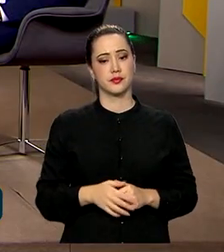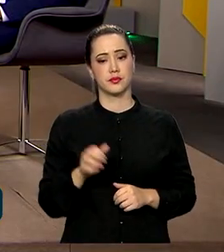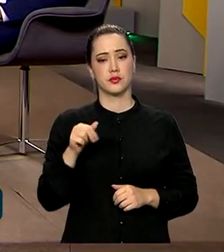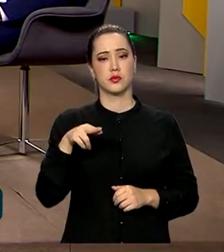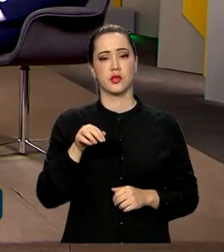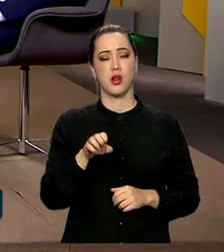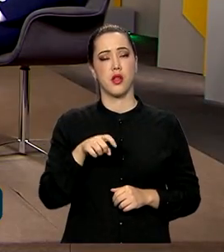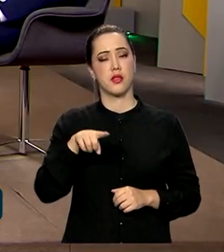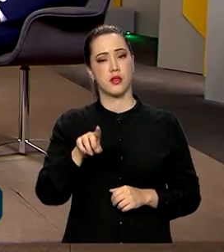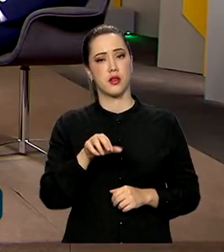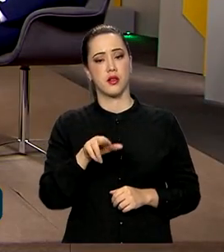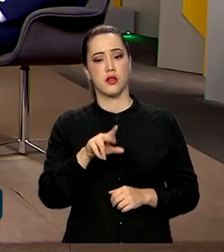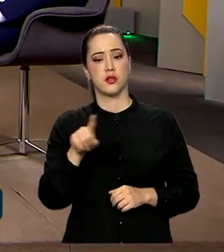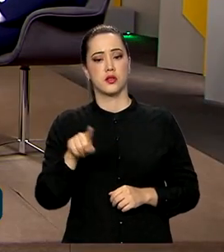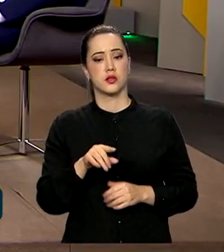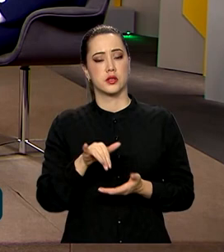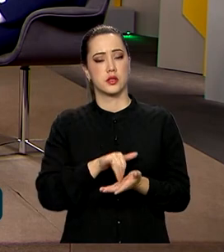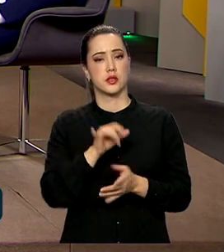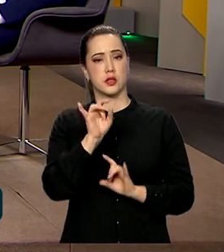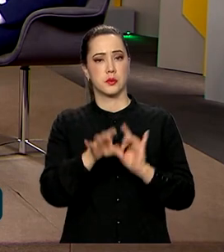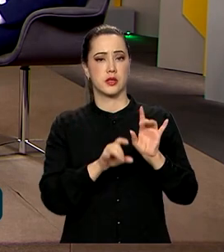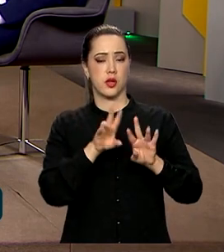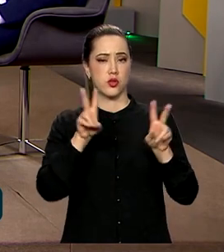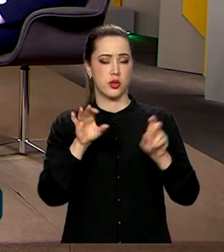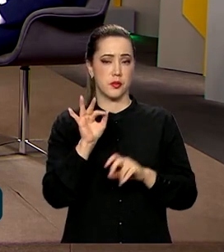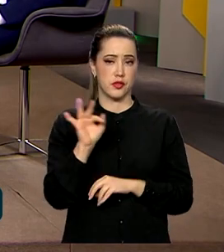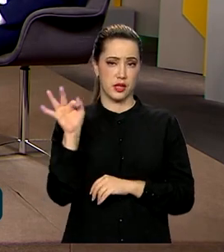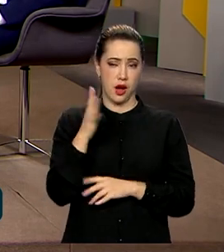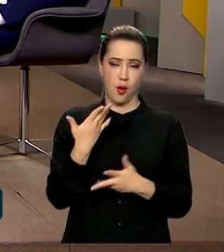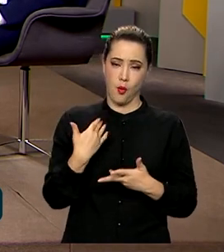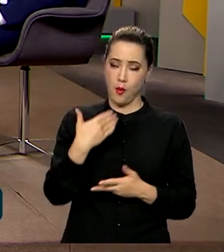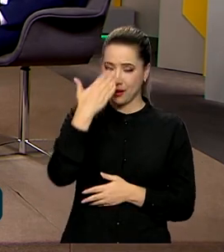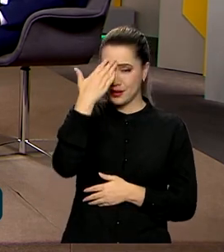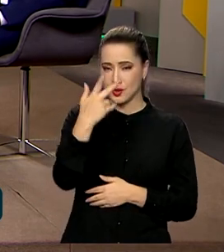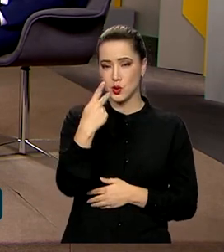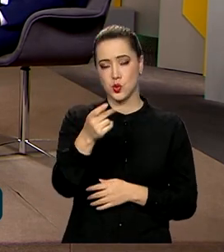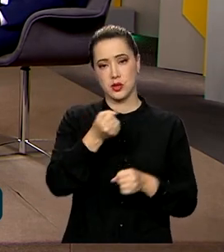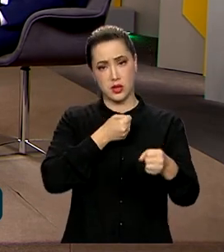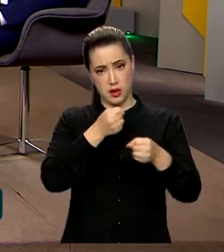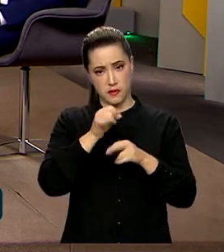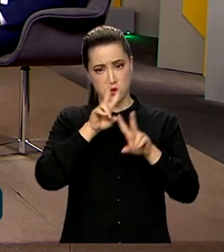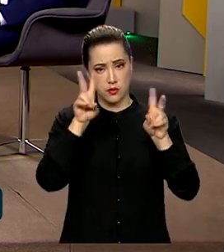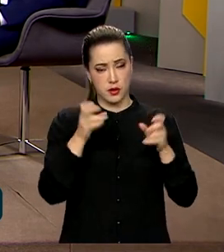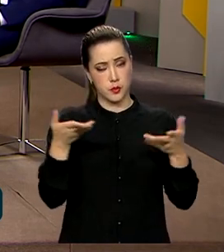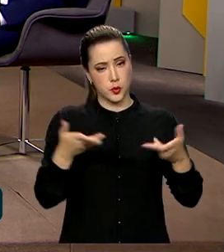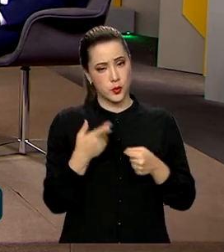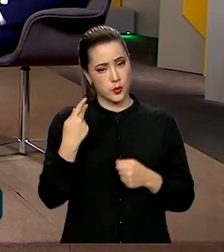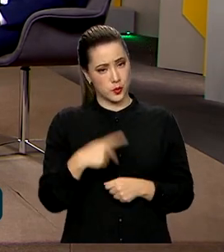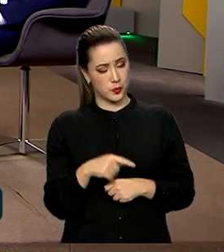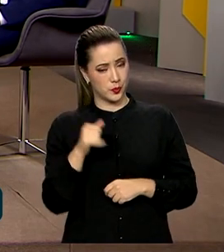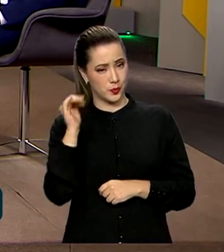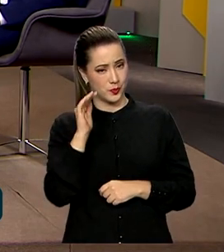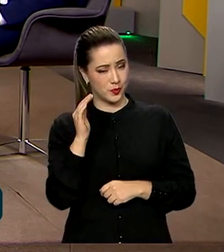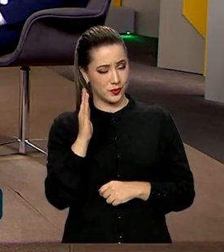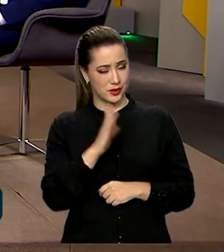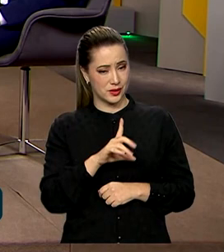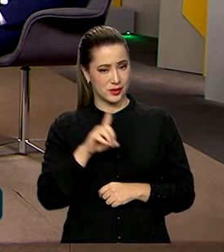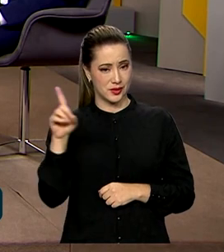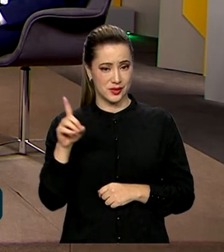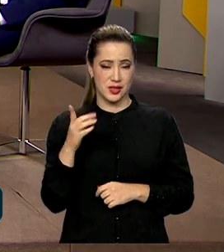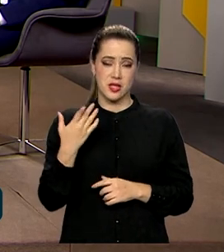Ceciliano, secretário especial de Assuntos Federativos. Muito obrigada pela entrevista, pelas suas informações aqui no Brasil em dia e sucesso aí na